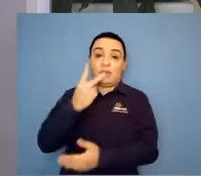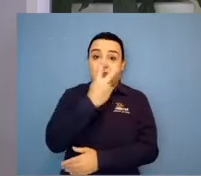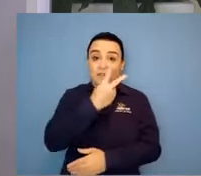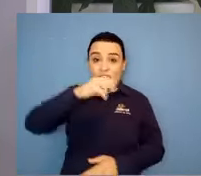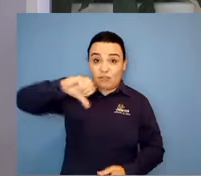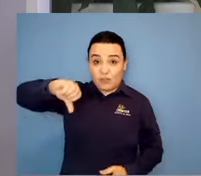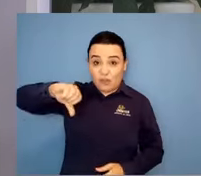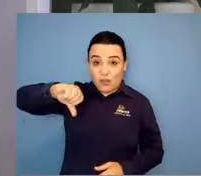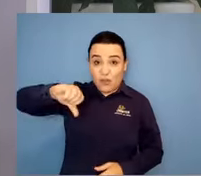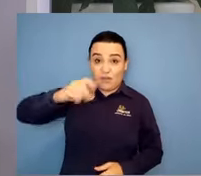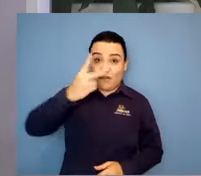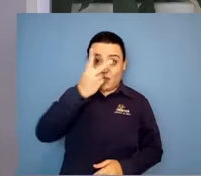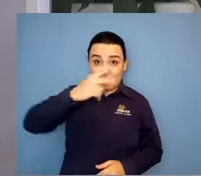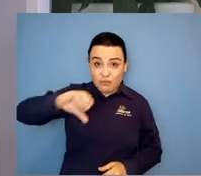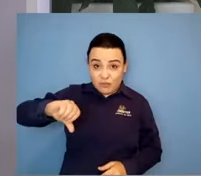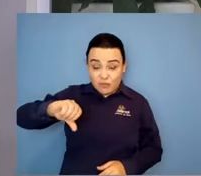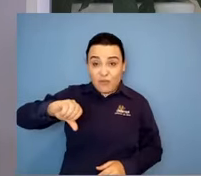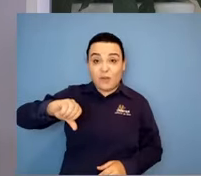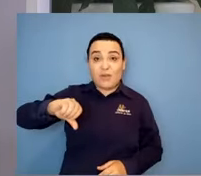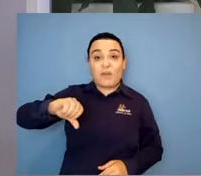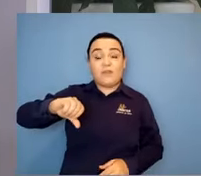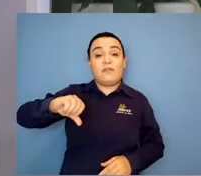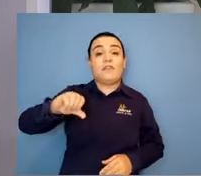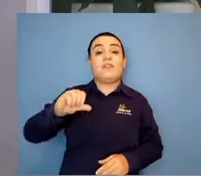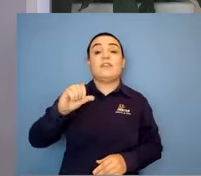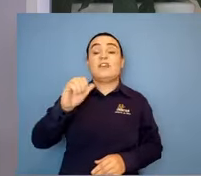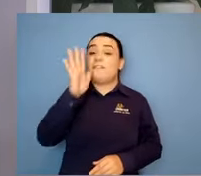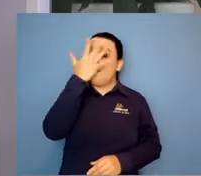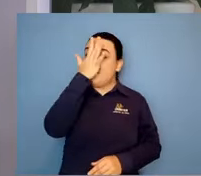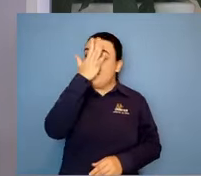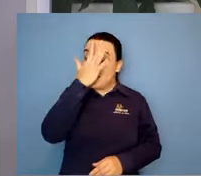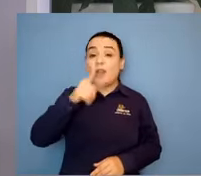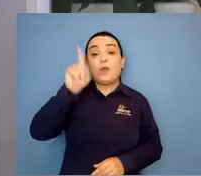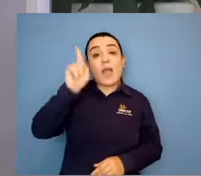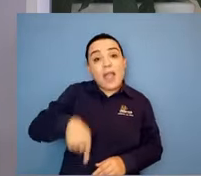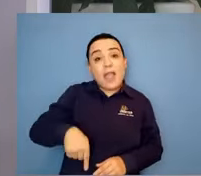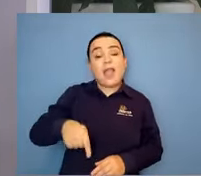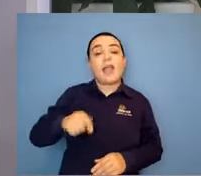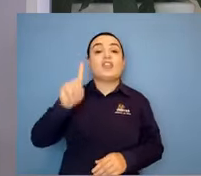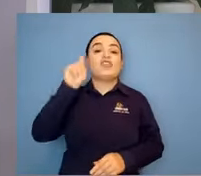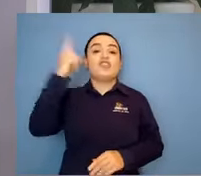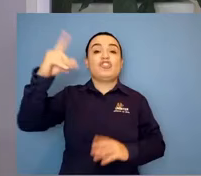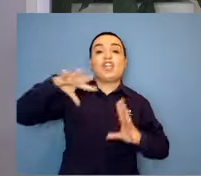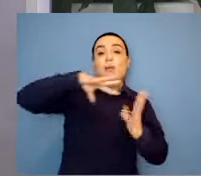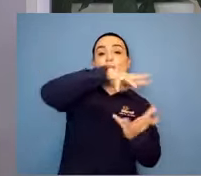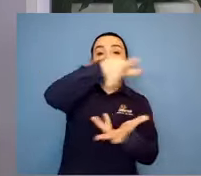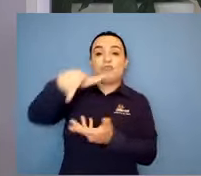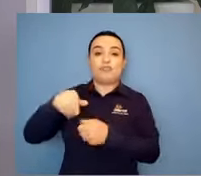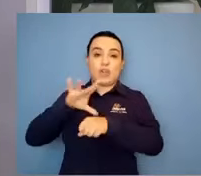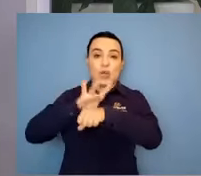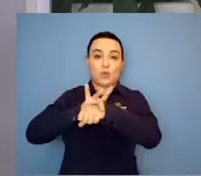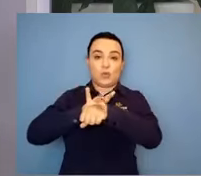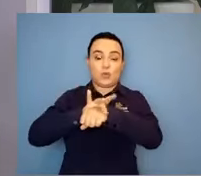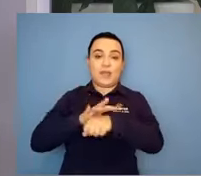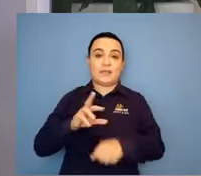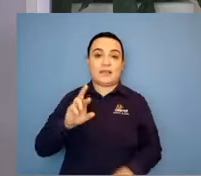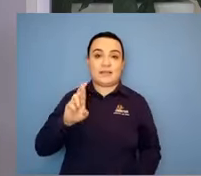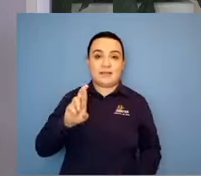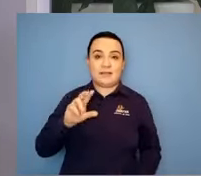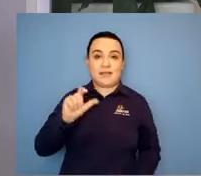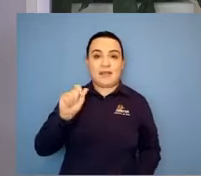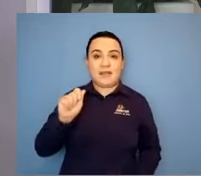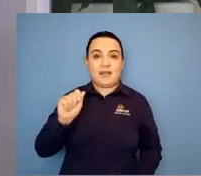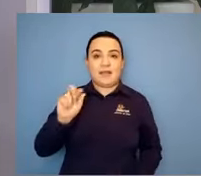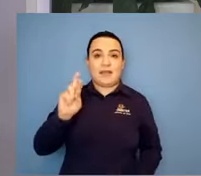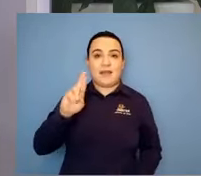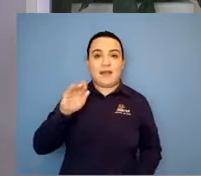Raras. Sim. Então, fevereiro é um mês lotado de ações. A gente vai nas câmaras dos vereadores, a gente vai